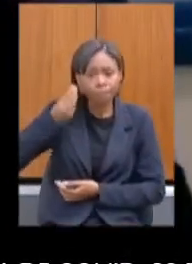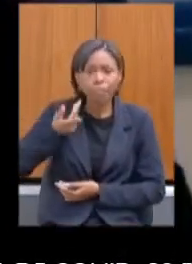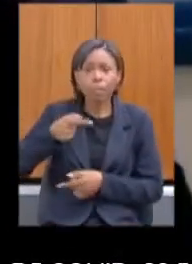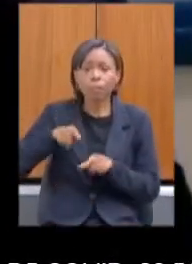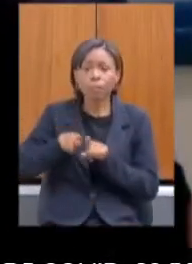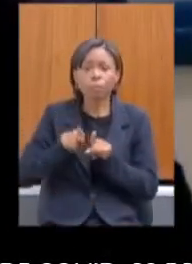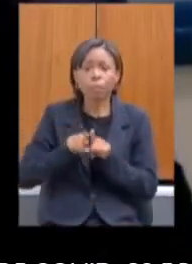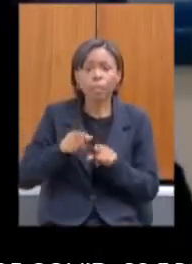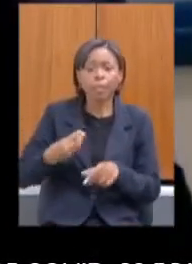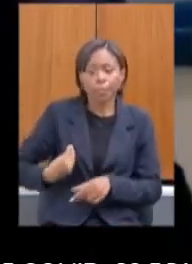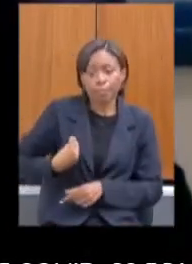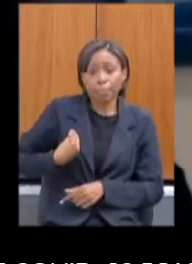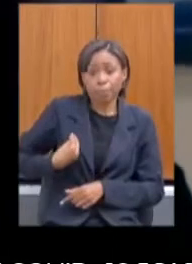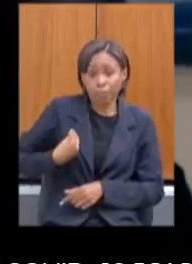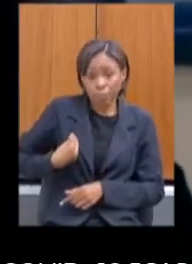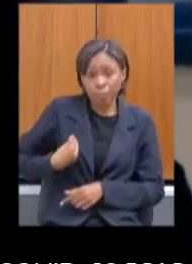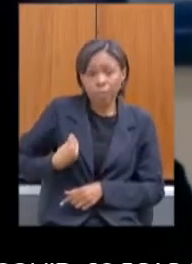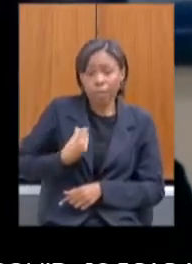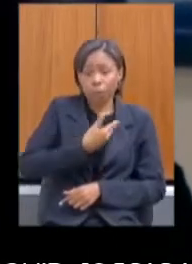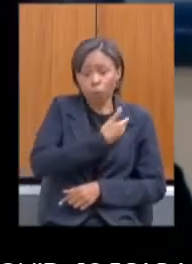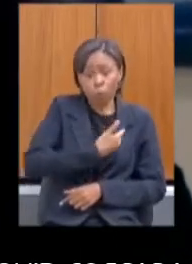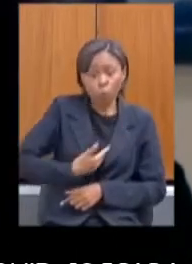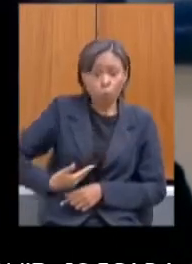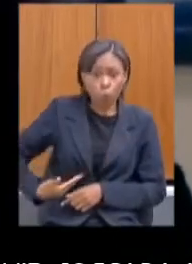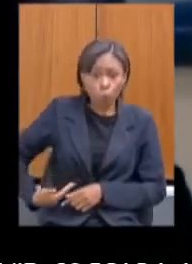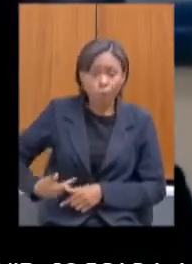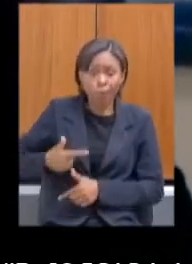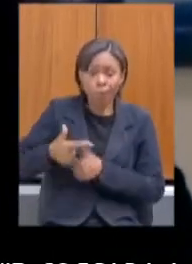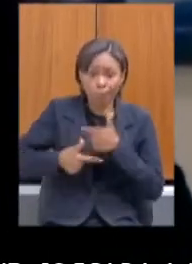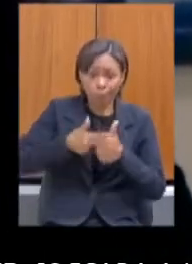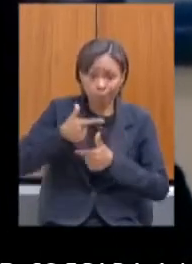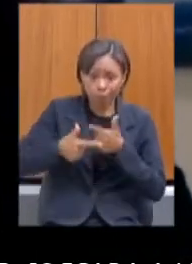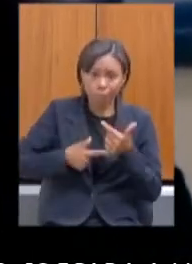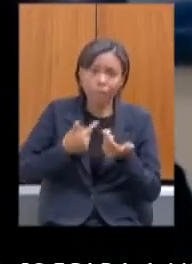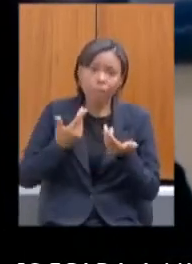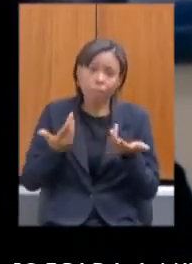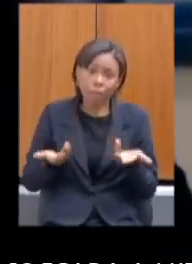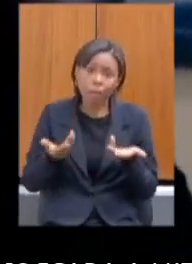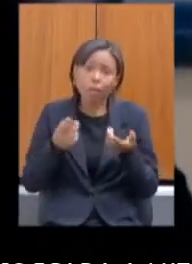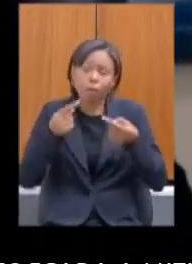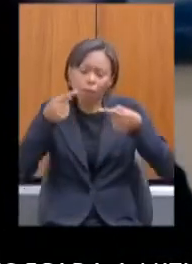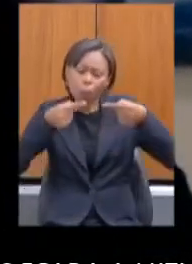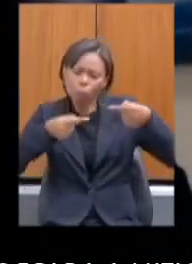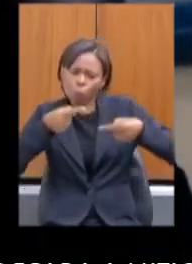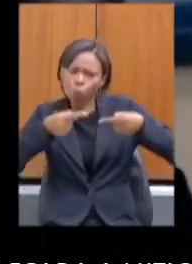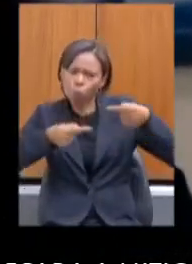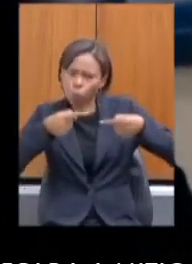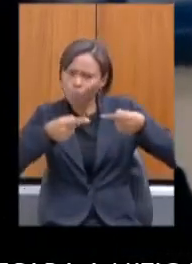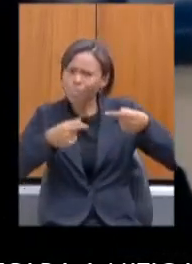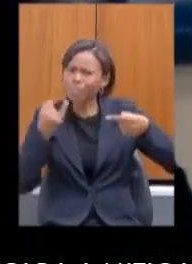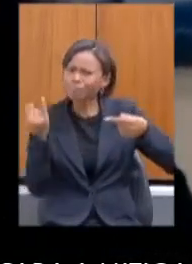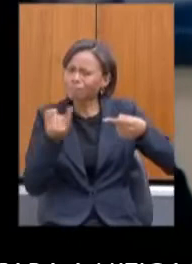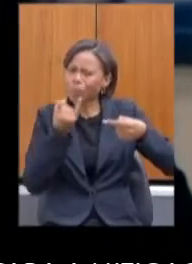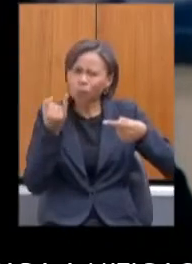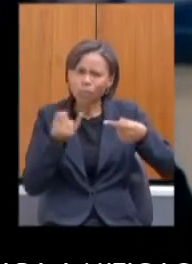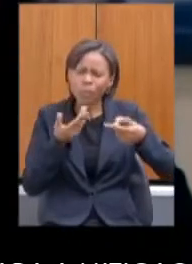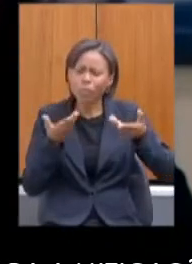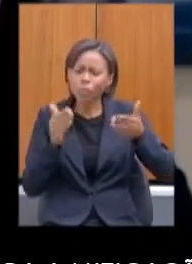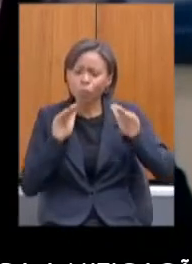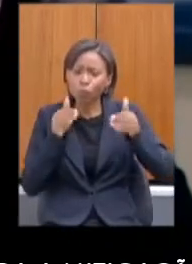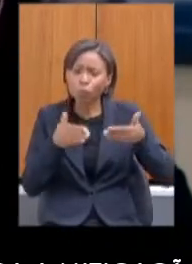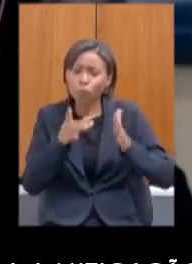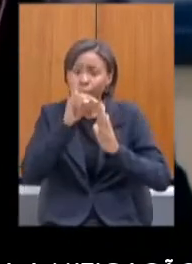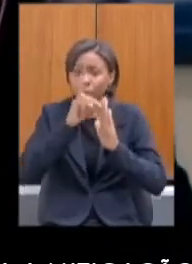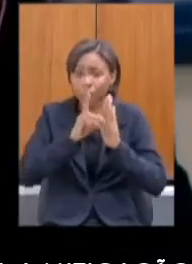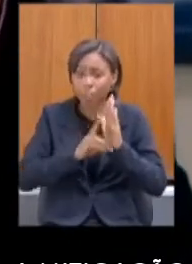presença na vida pública chamam muito a atenção porque são as que estão mais voltadas para garantir direitos e para a busca da dignidade da pessoa